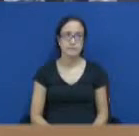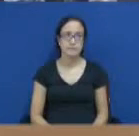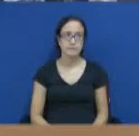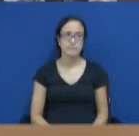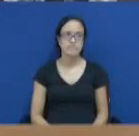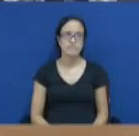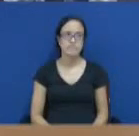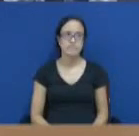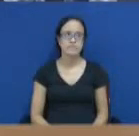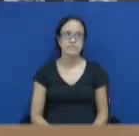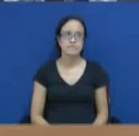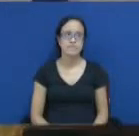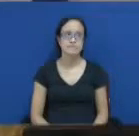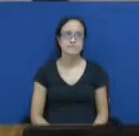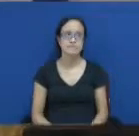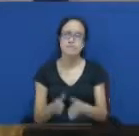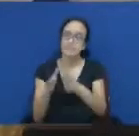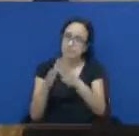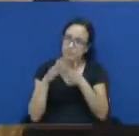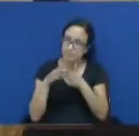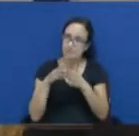Peço para que o vereador